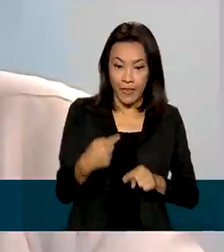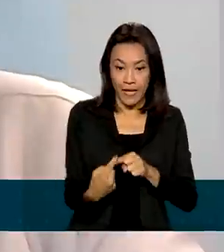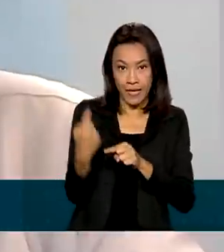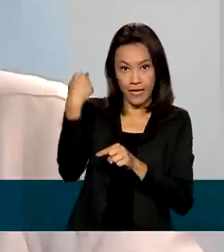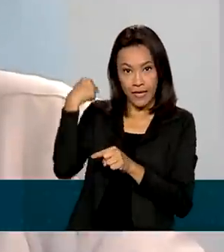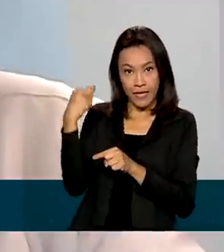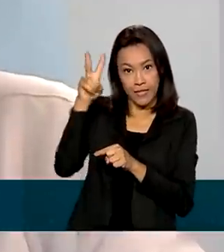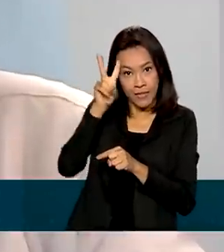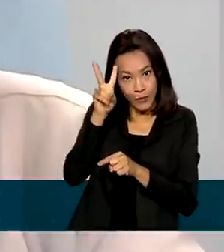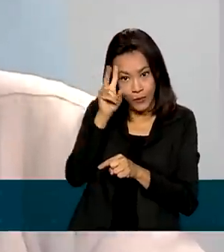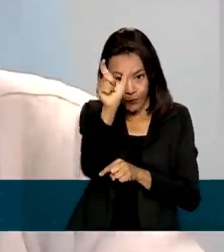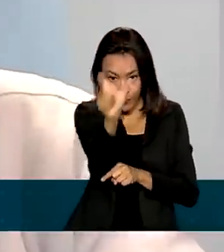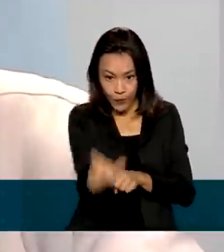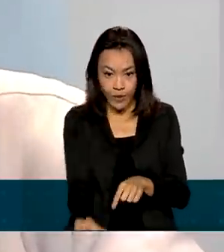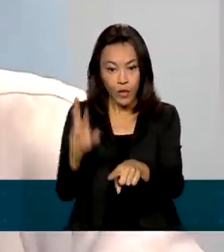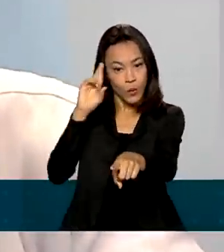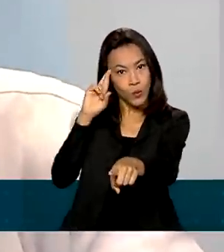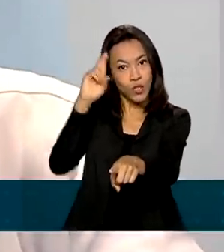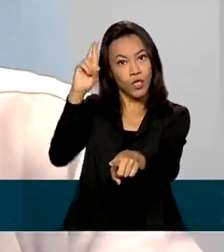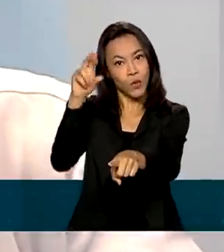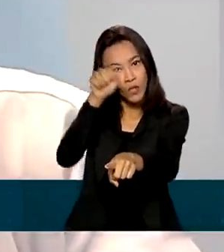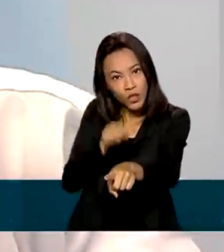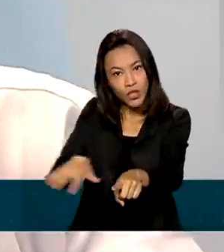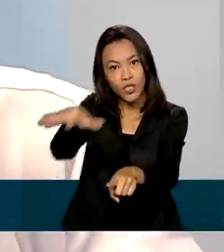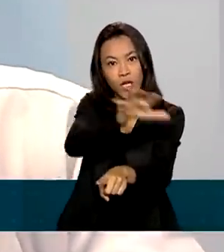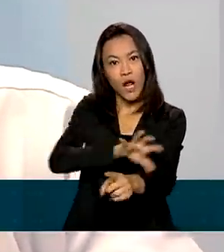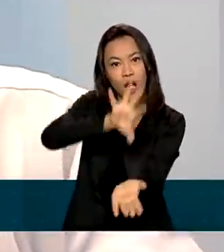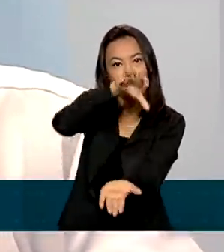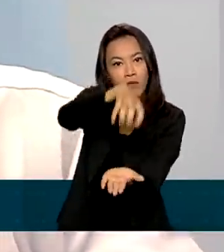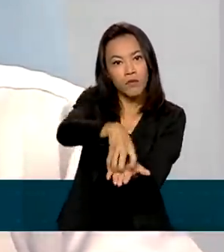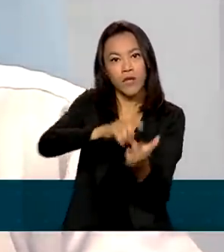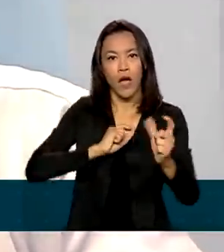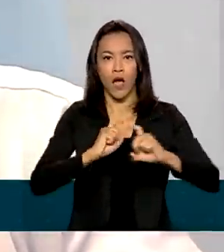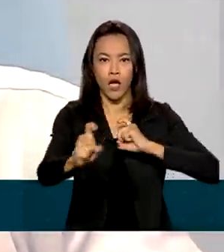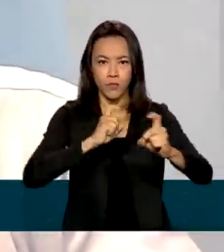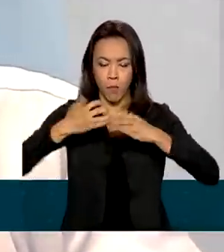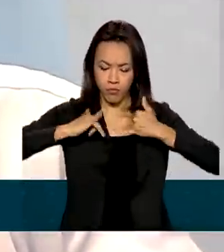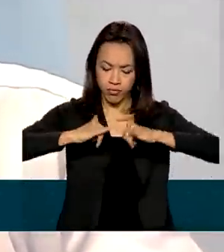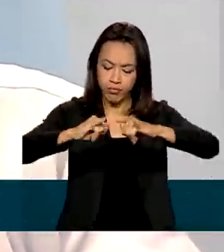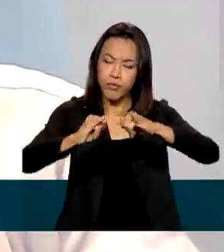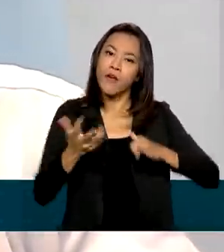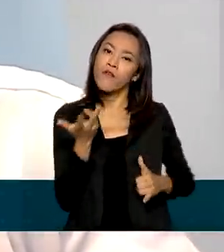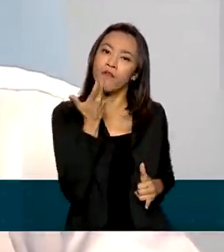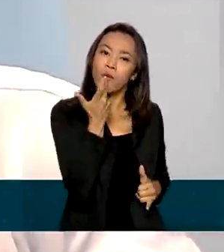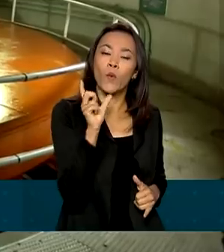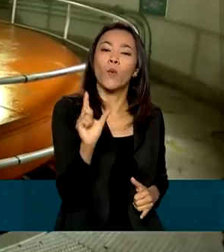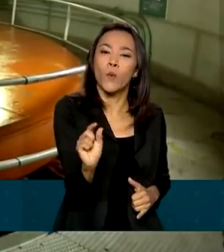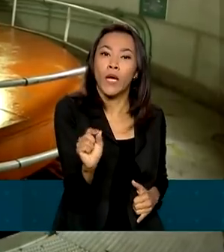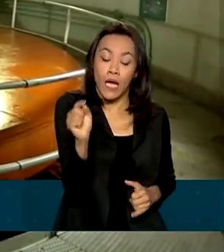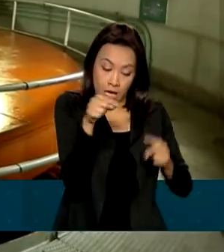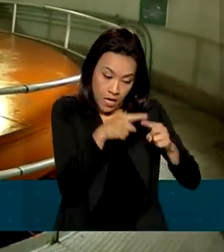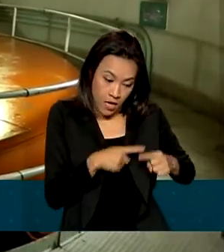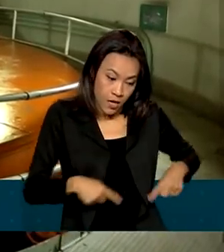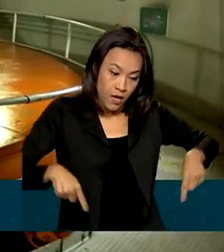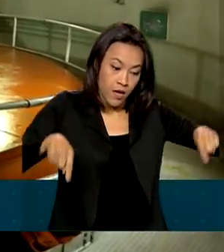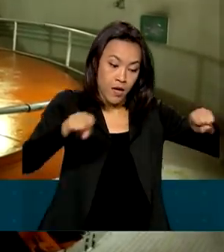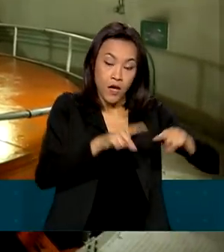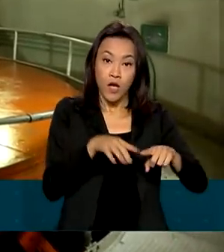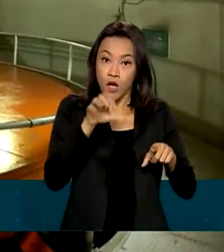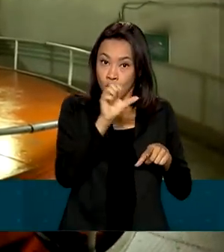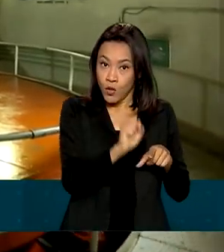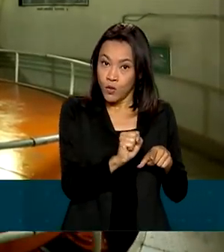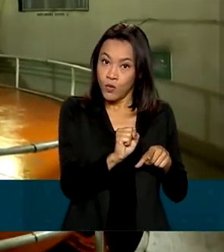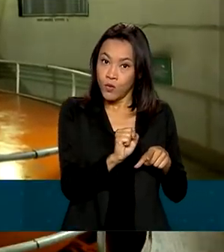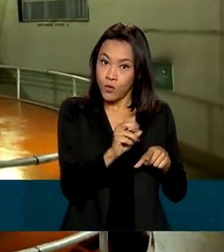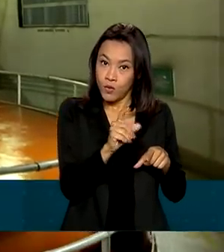o diretor-geral do Operador Nacional do Sistema Elétrico afirmou que o armazenamento dos reservatórios no Sudeste e